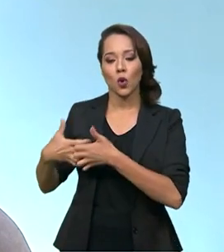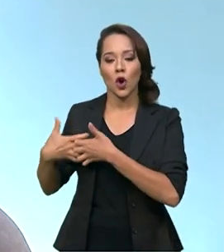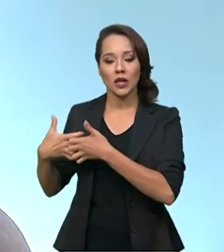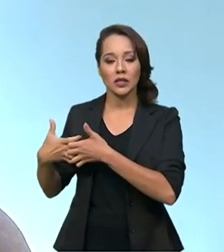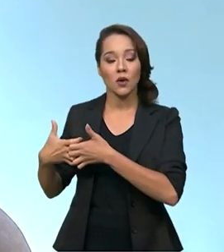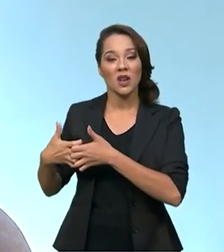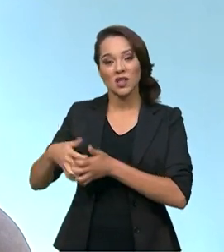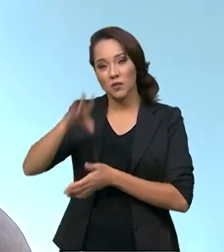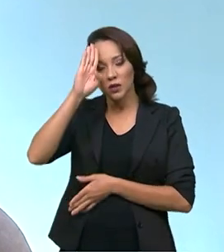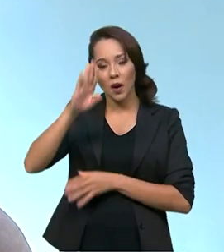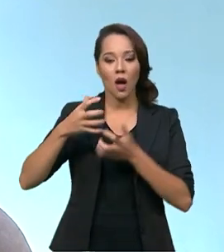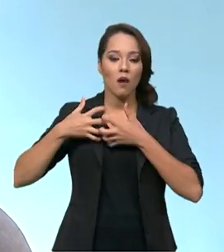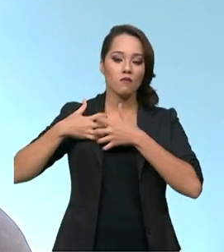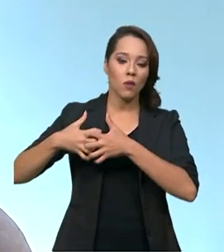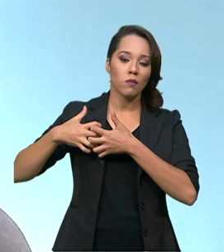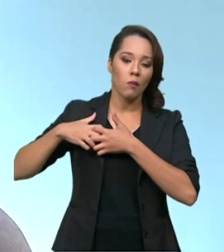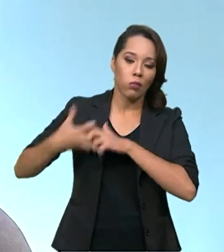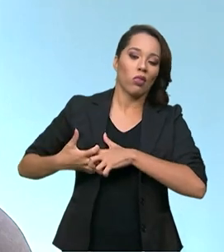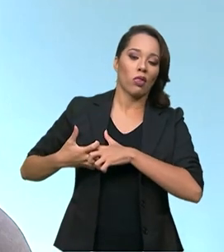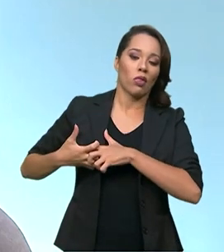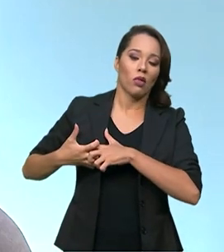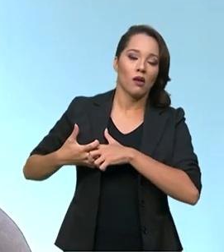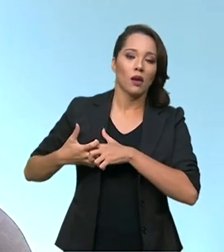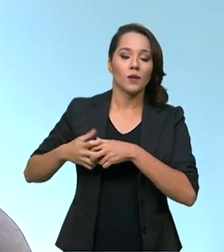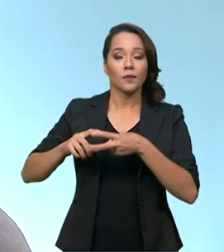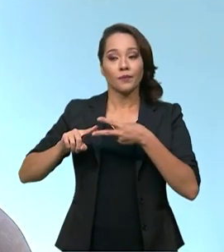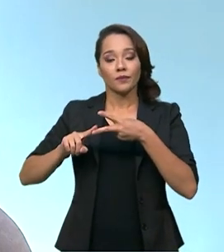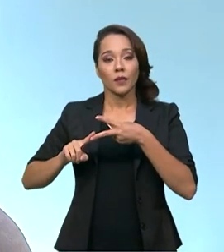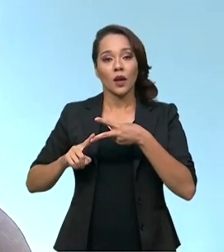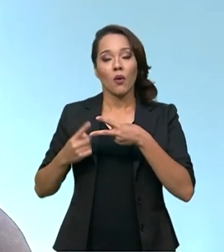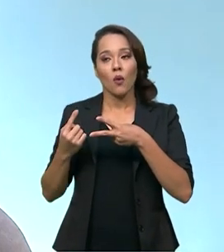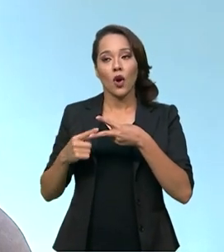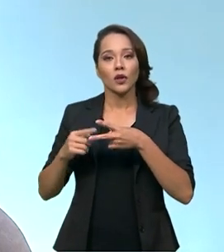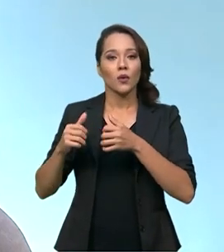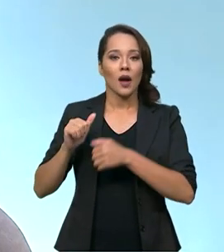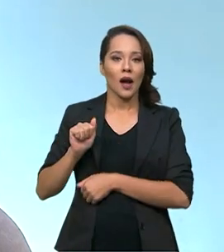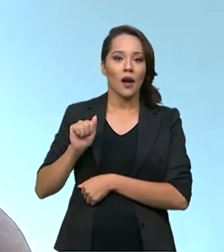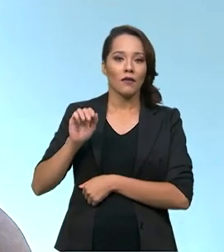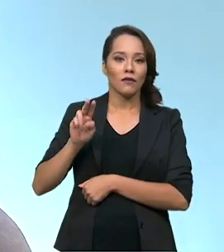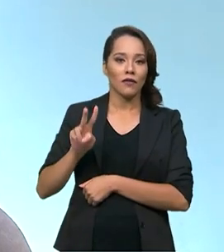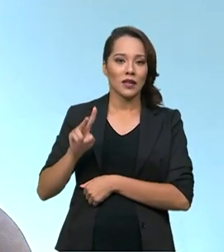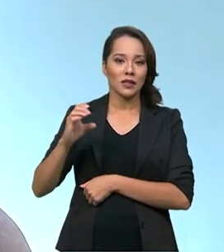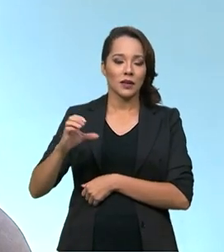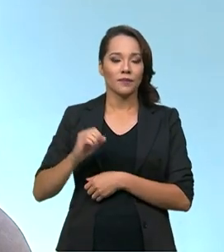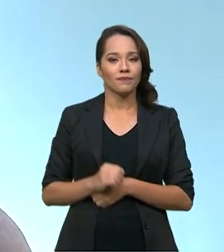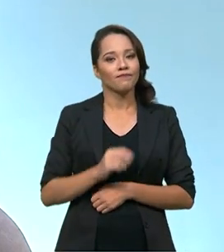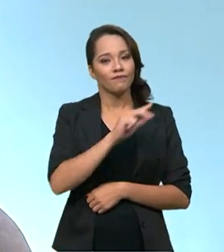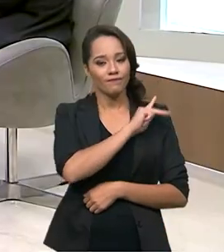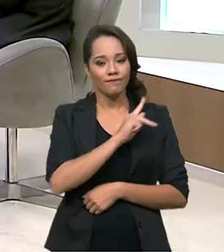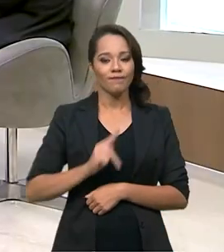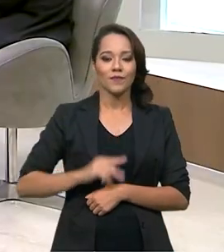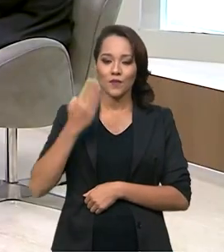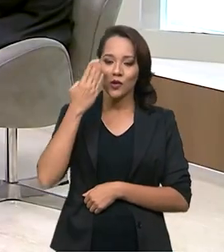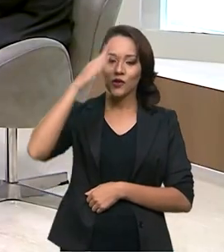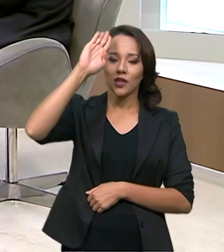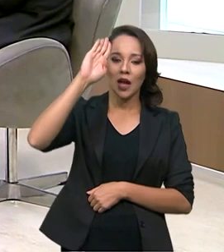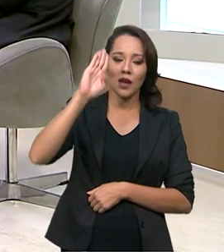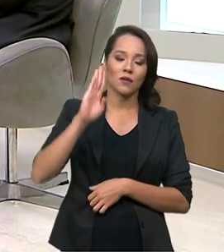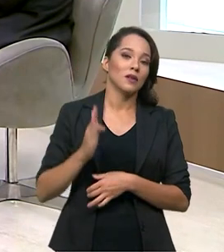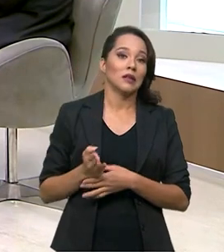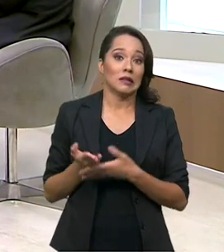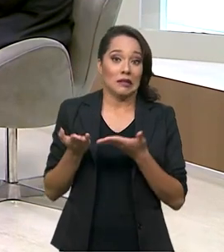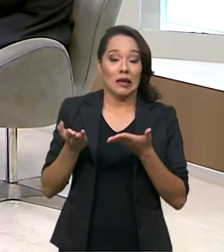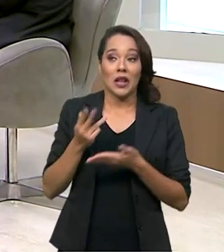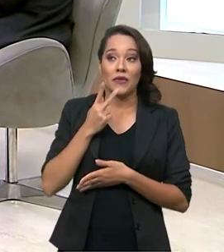as que mais matam são o infarto agudo do miocárdio e o AVC. O presidente Bolsonaro, daquela forma muito informal